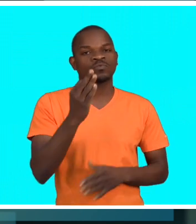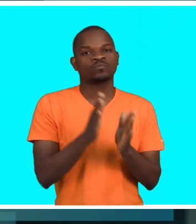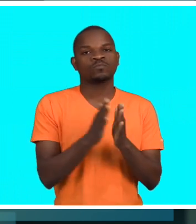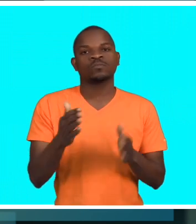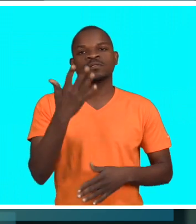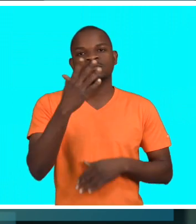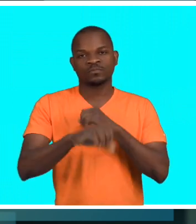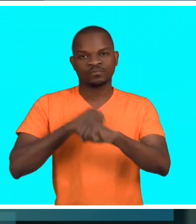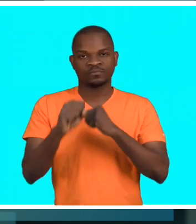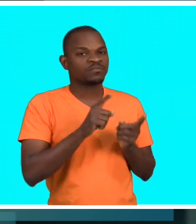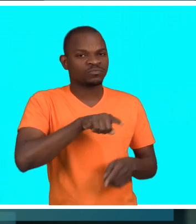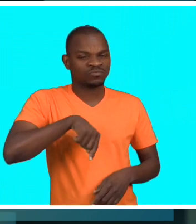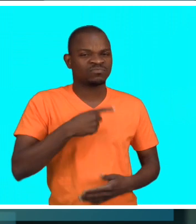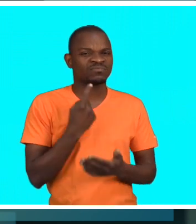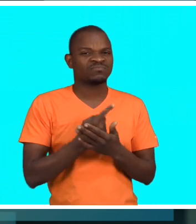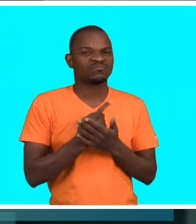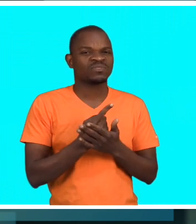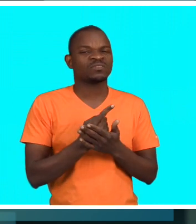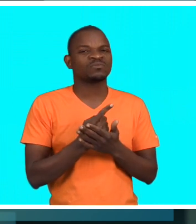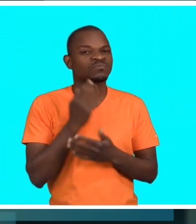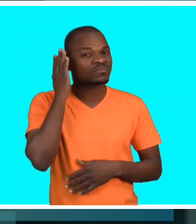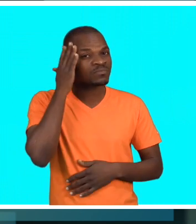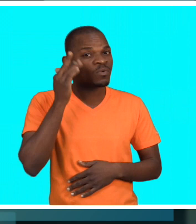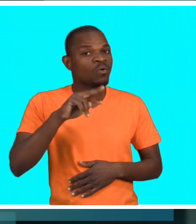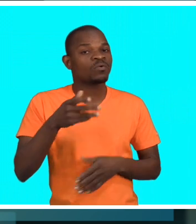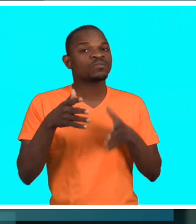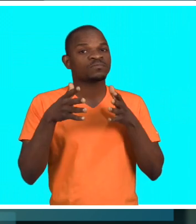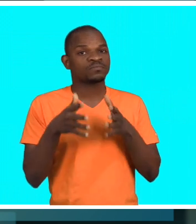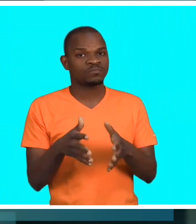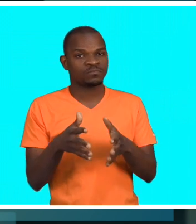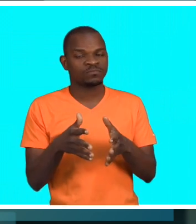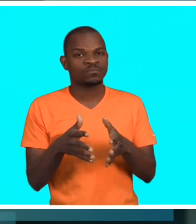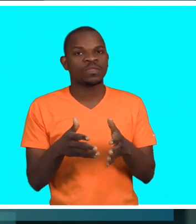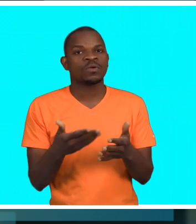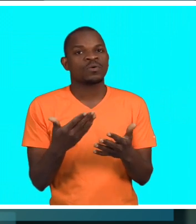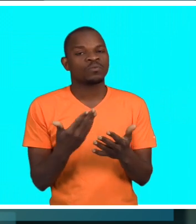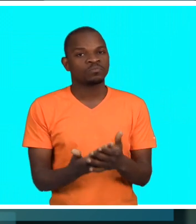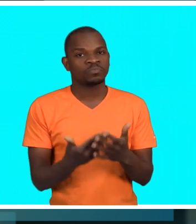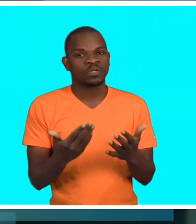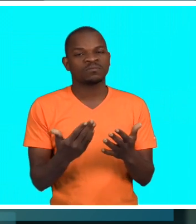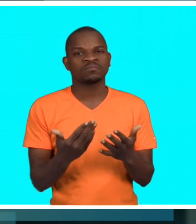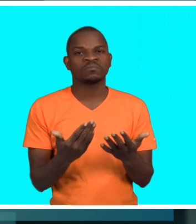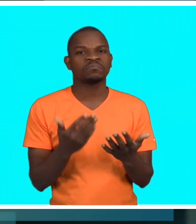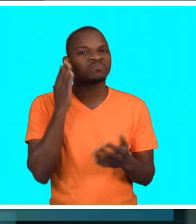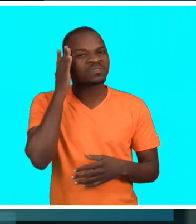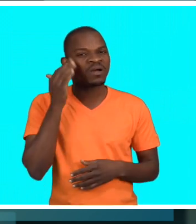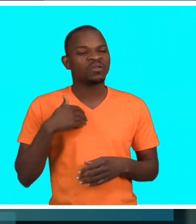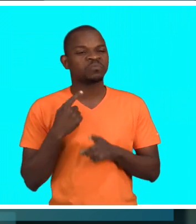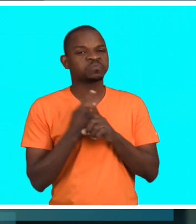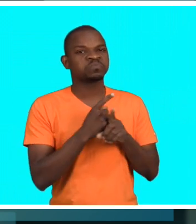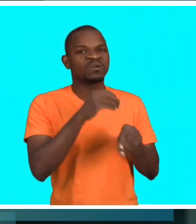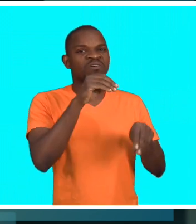futuro de um quinquênio. Acho que nós temos sido um pouco egoístas, se não muito egoístas nesse sentido, e pensar